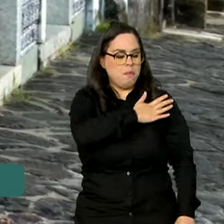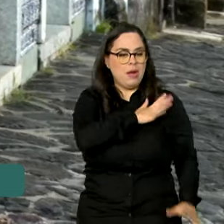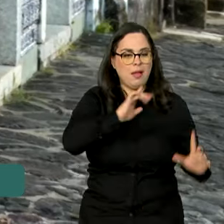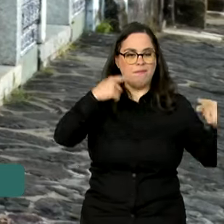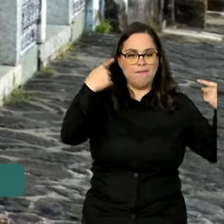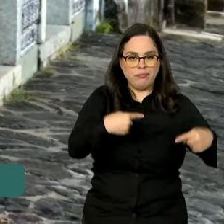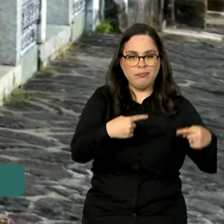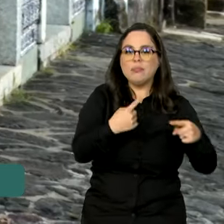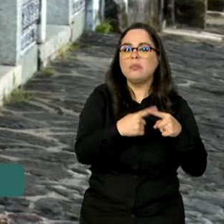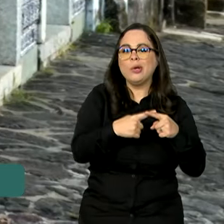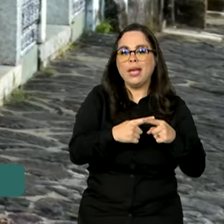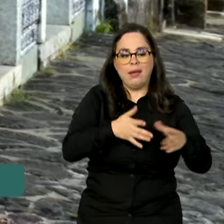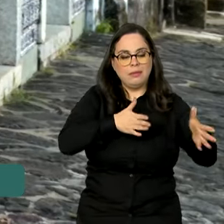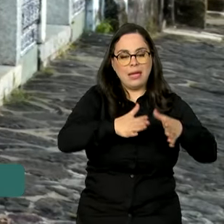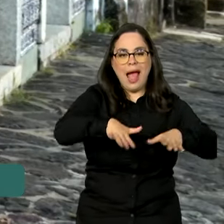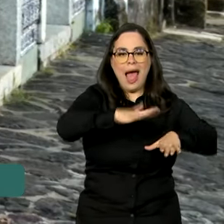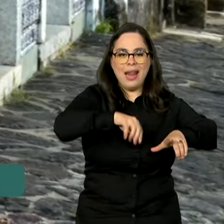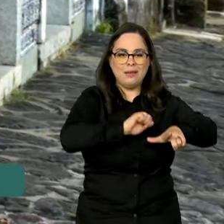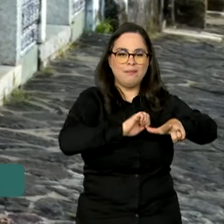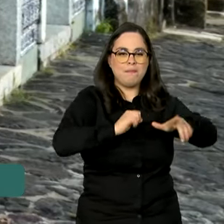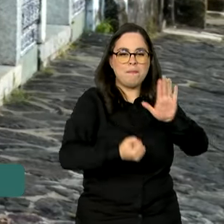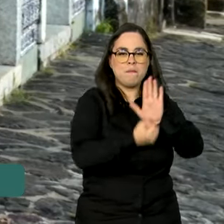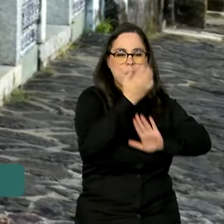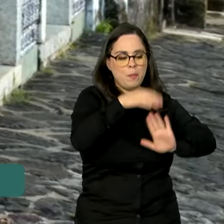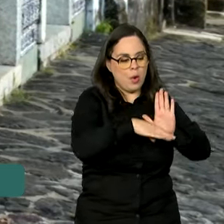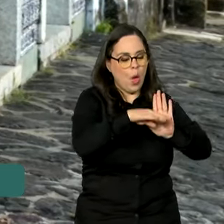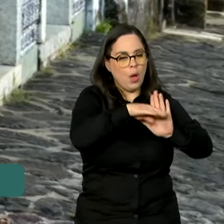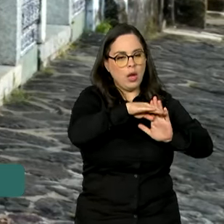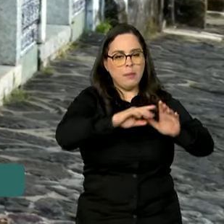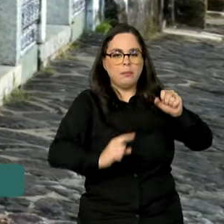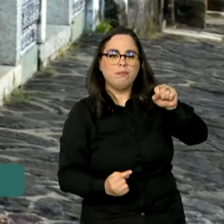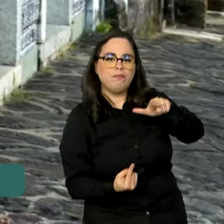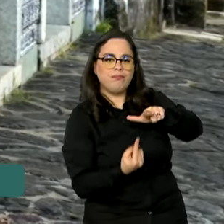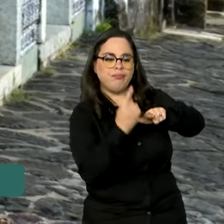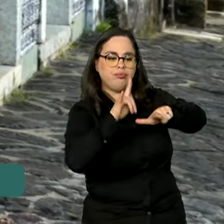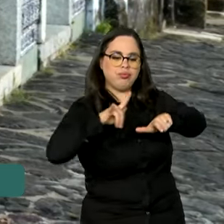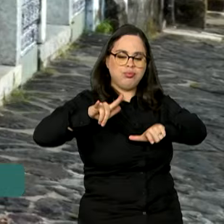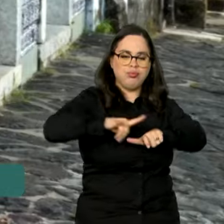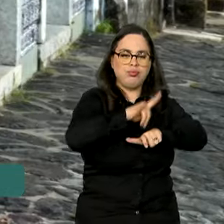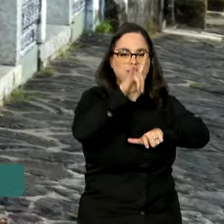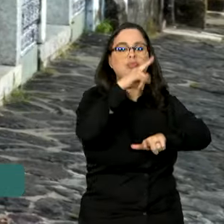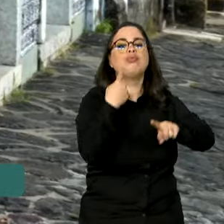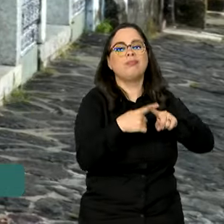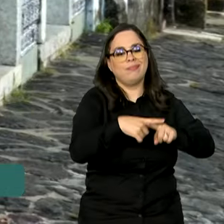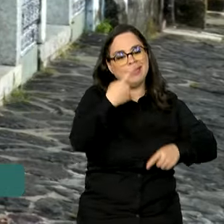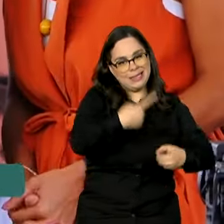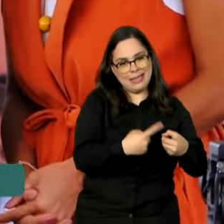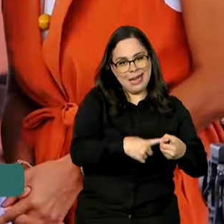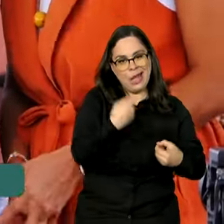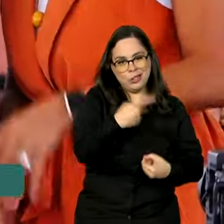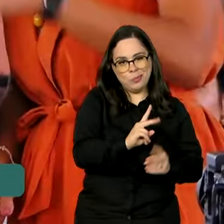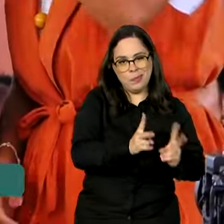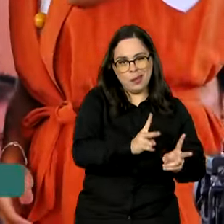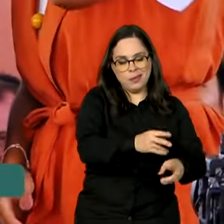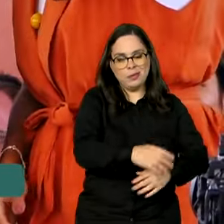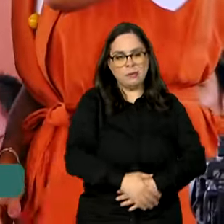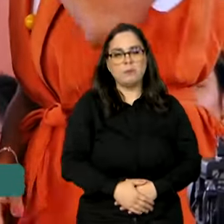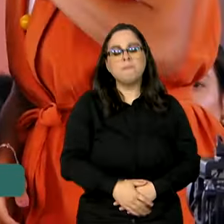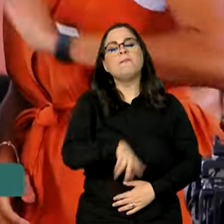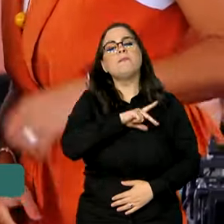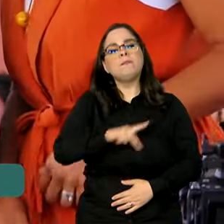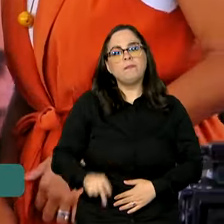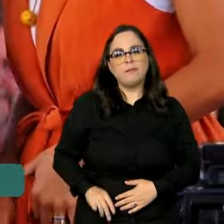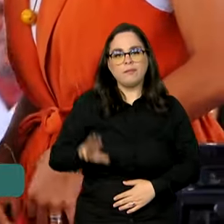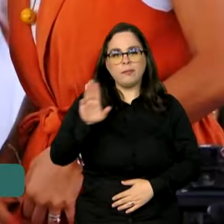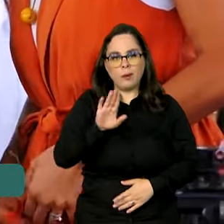desenvolvem aqui parte do Programa Espacial Brasileiro no centro de lançamento de Alcântara. O presidente Lula